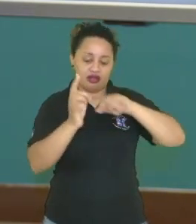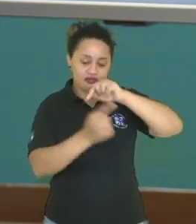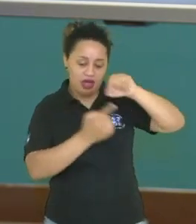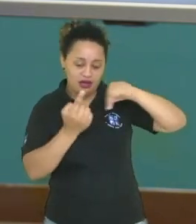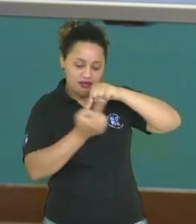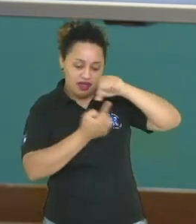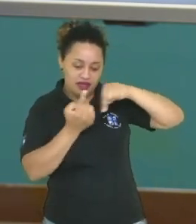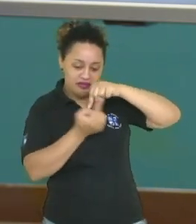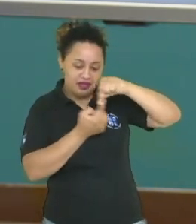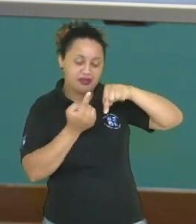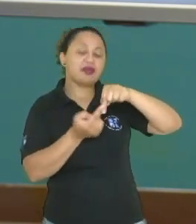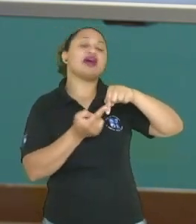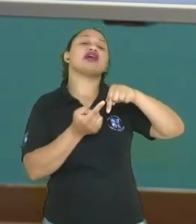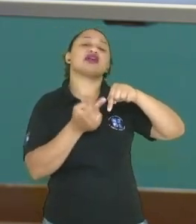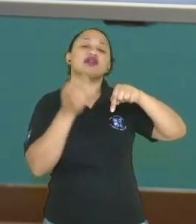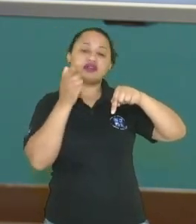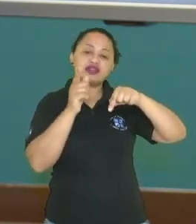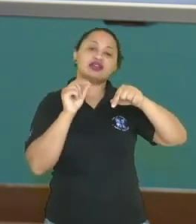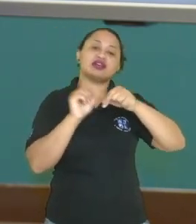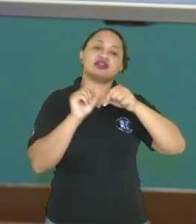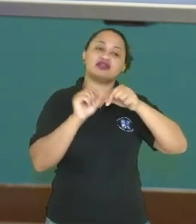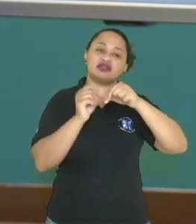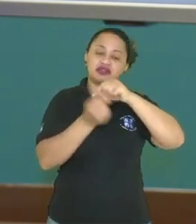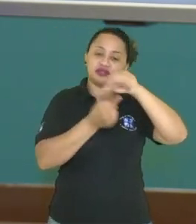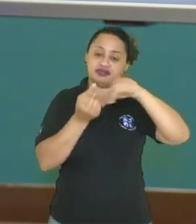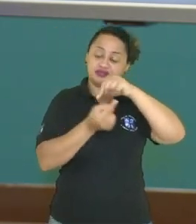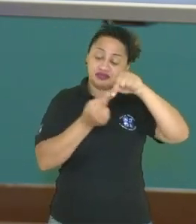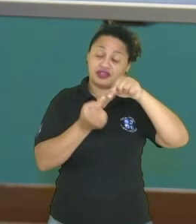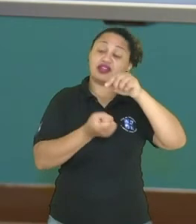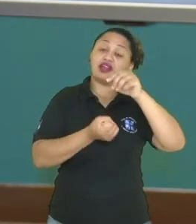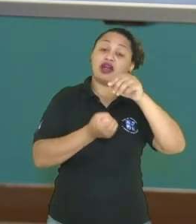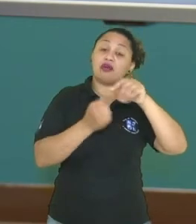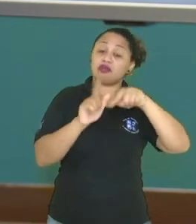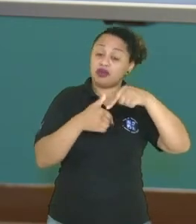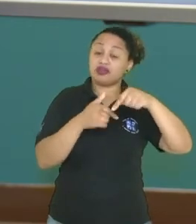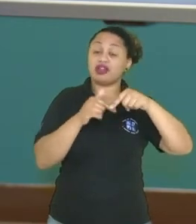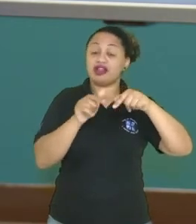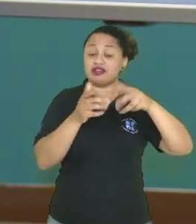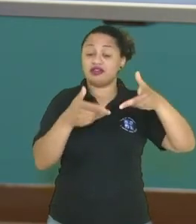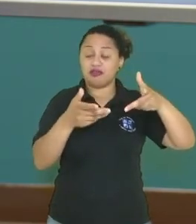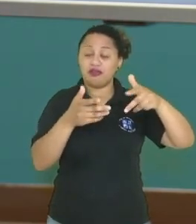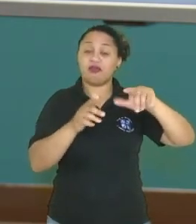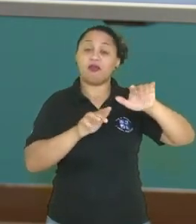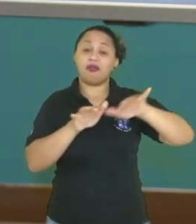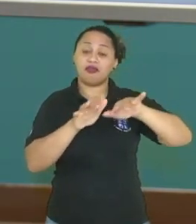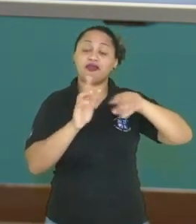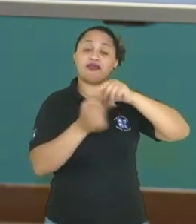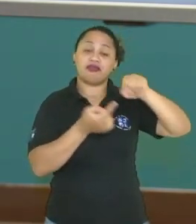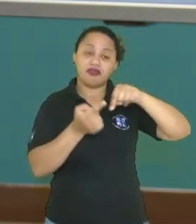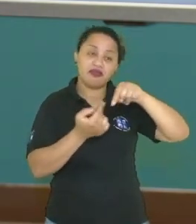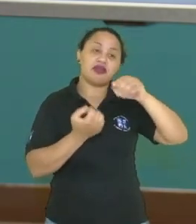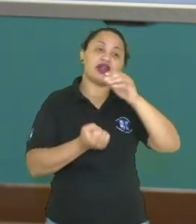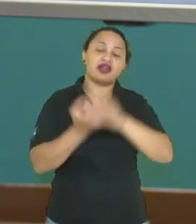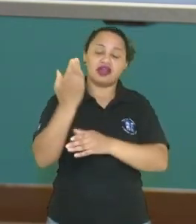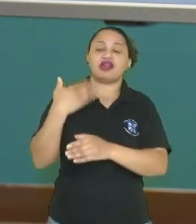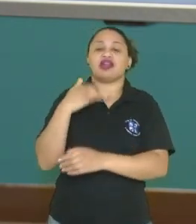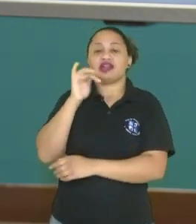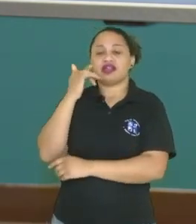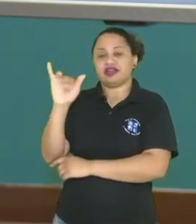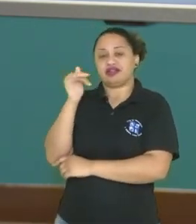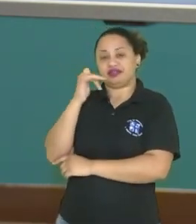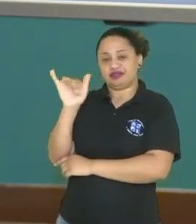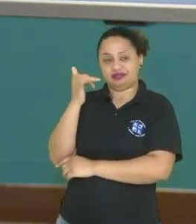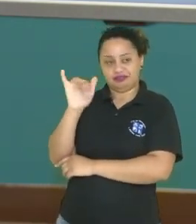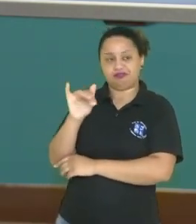giram e vão ali fazer com que os transformadores, os geradores, perdão, os geradores transformem a energia cinética em